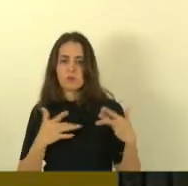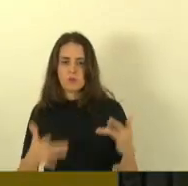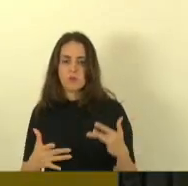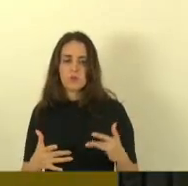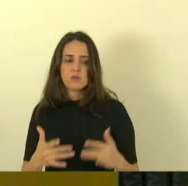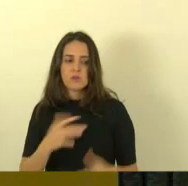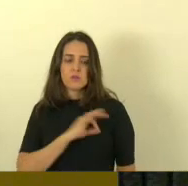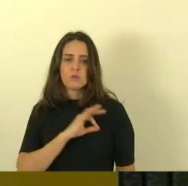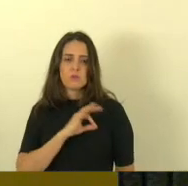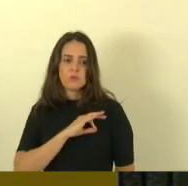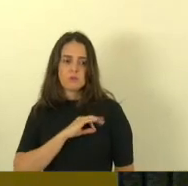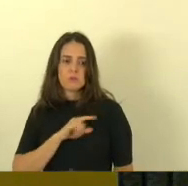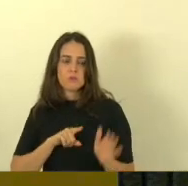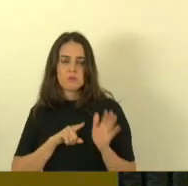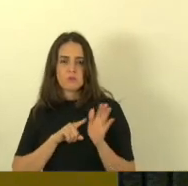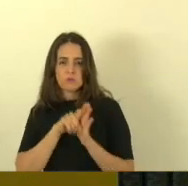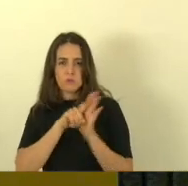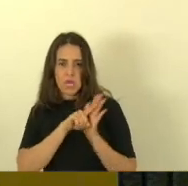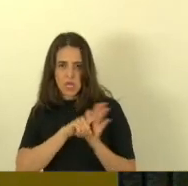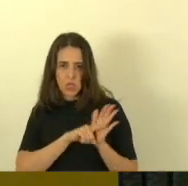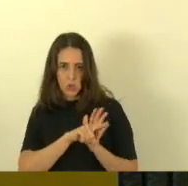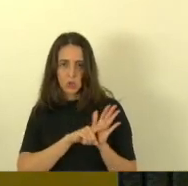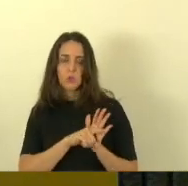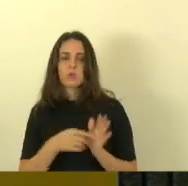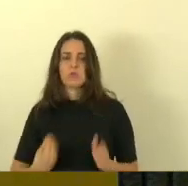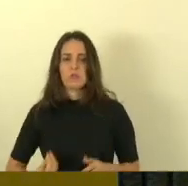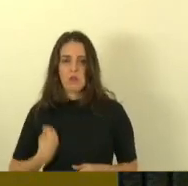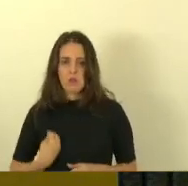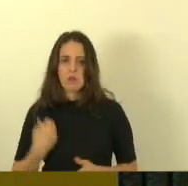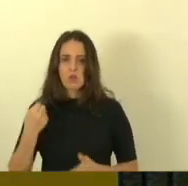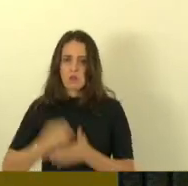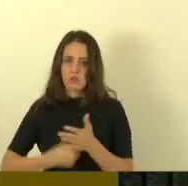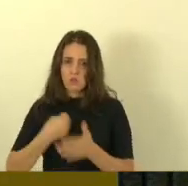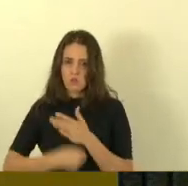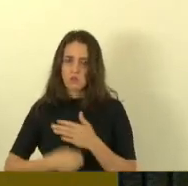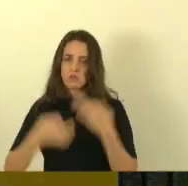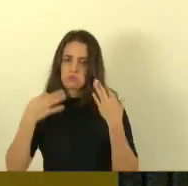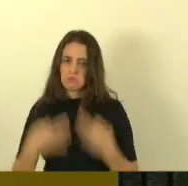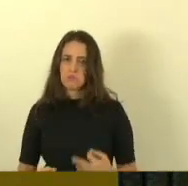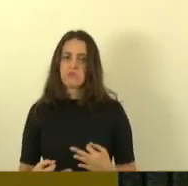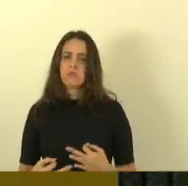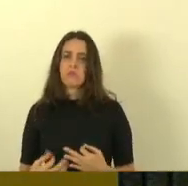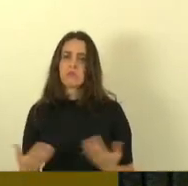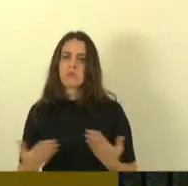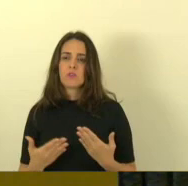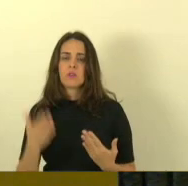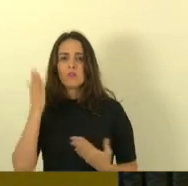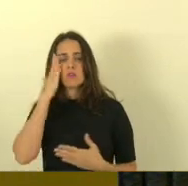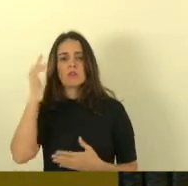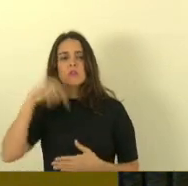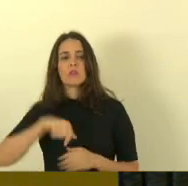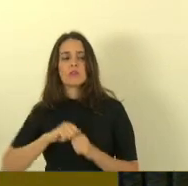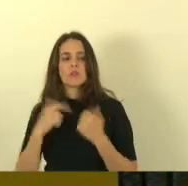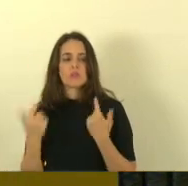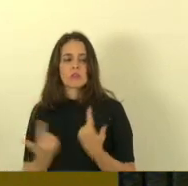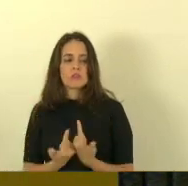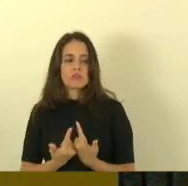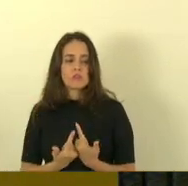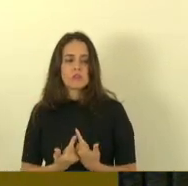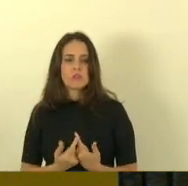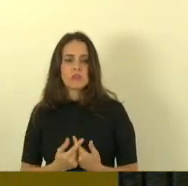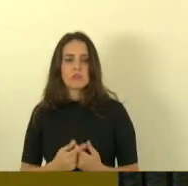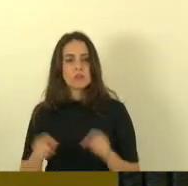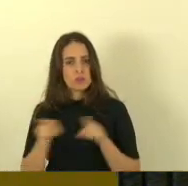peritos aqui presentes nessa luta justa e merecida e que hoje tem sido reconhecido nessa casa que seja